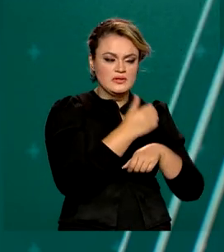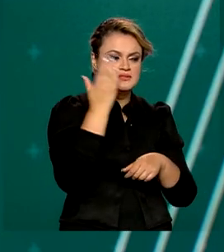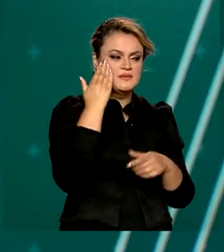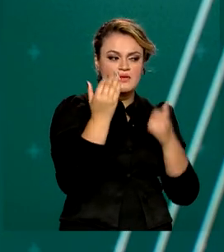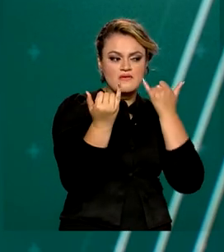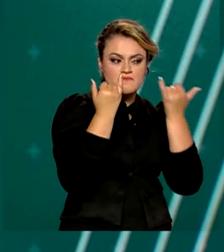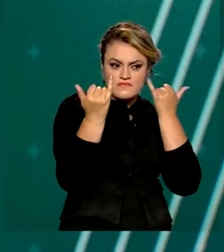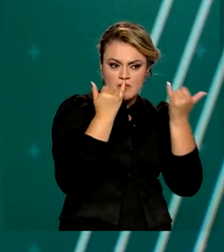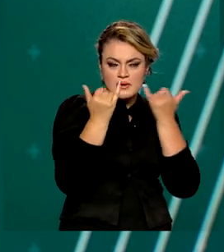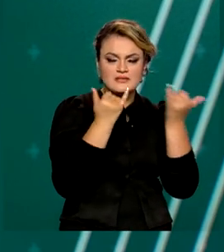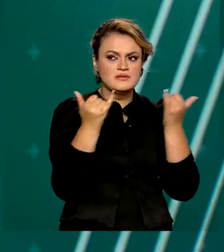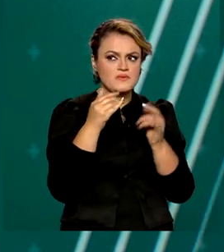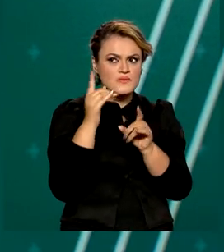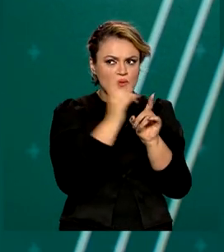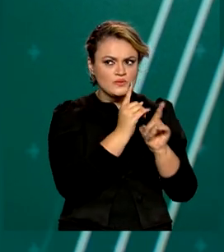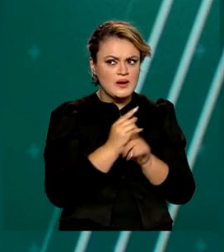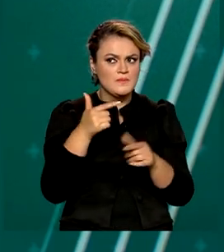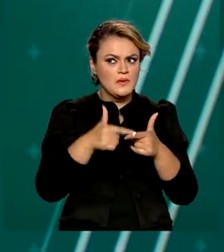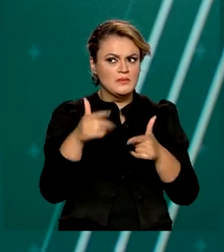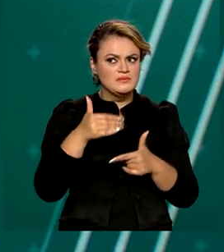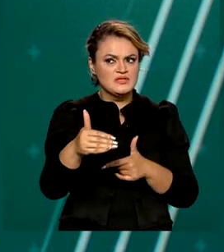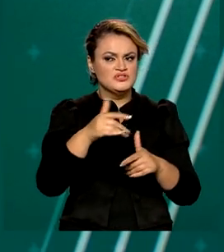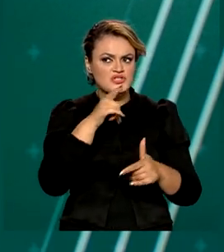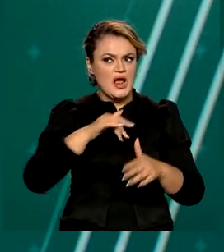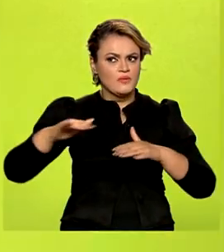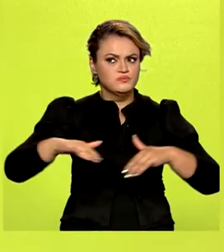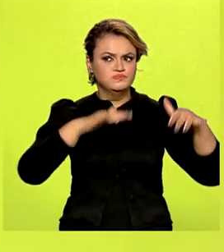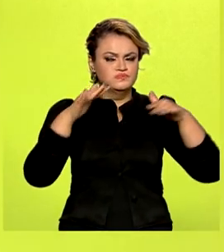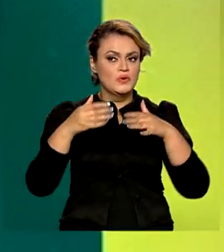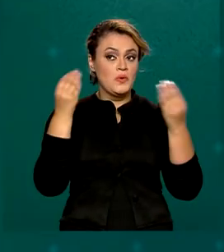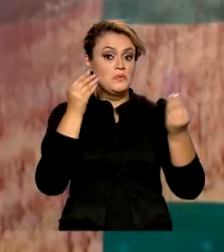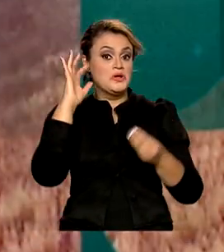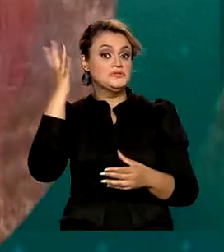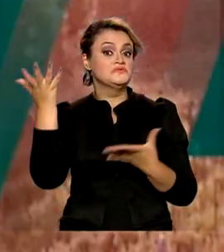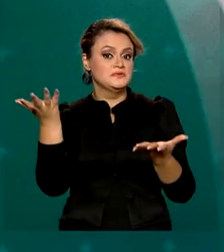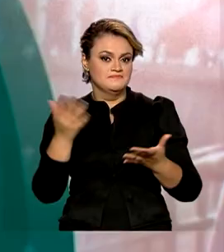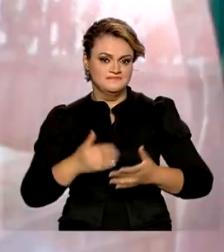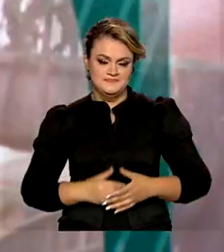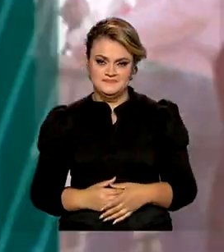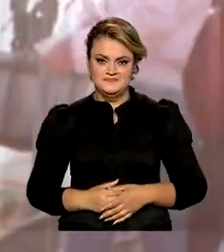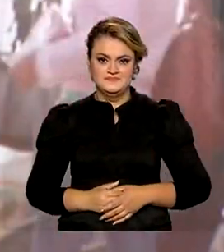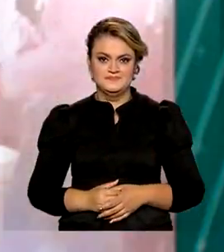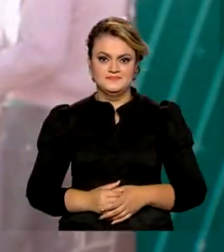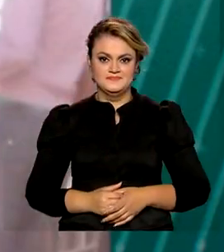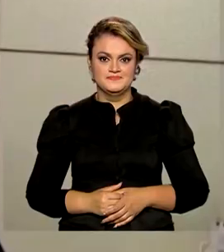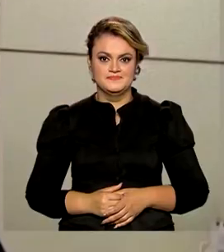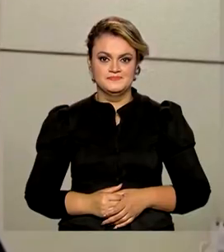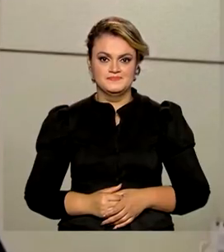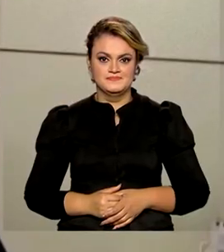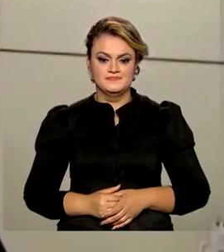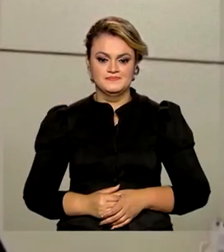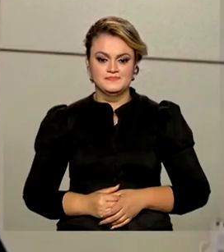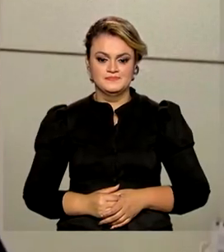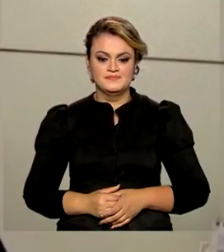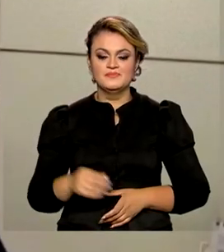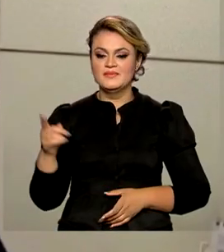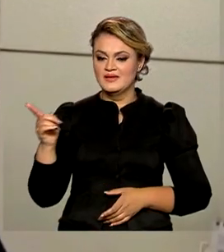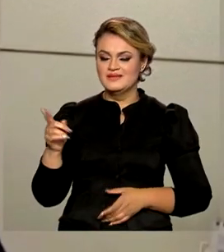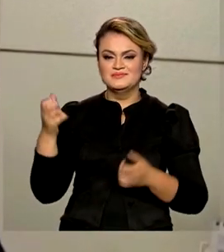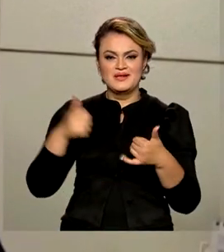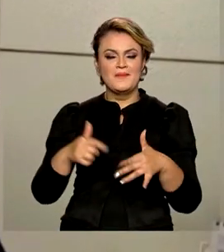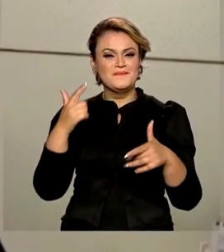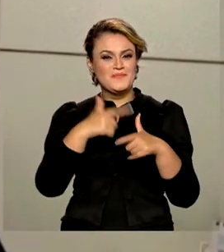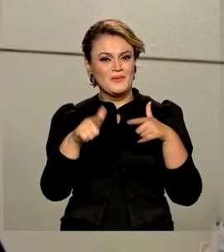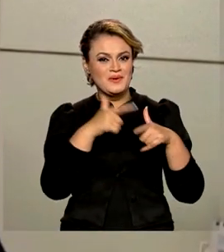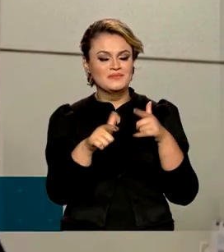informações, identificar problemas e encontrar soluções para eventos como enchentes. São problemas que